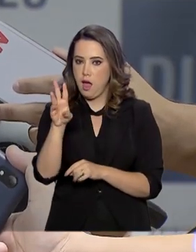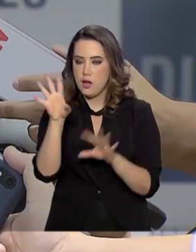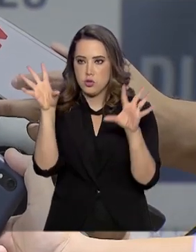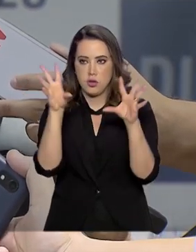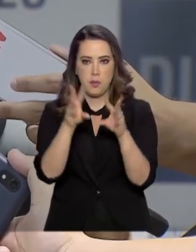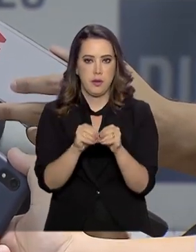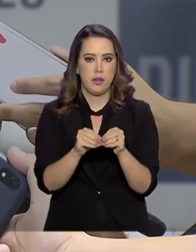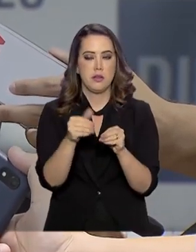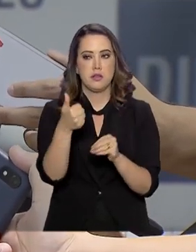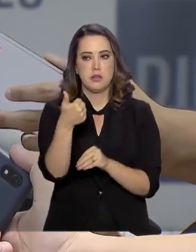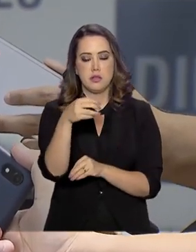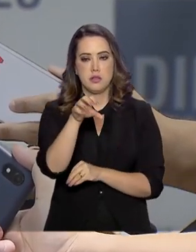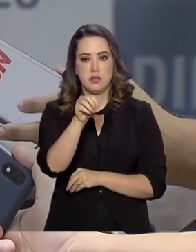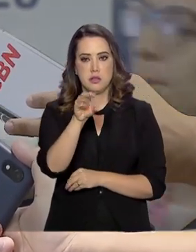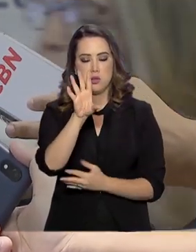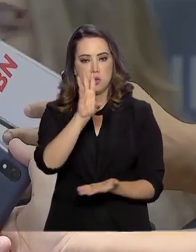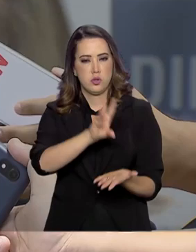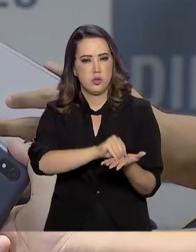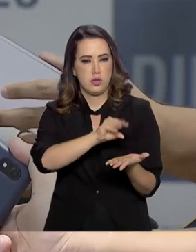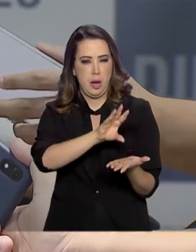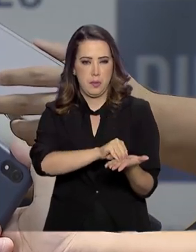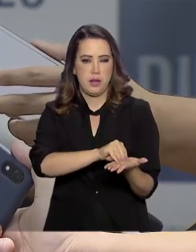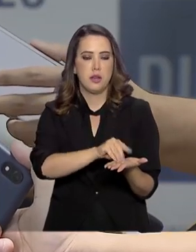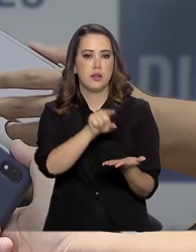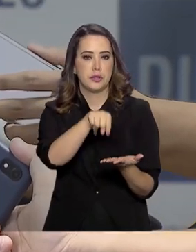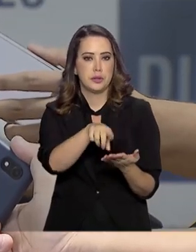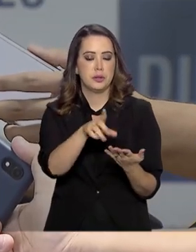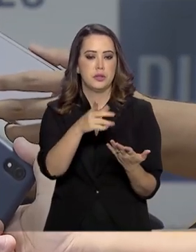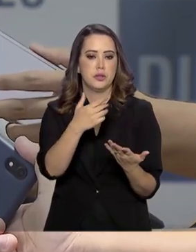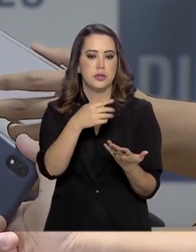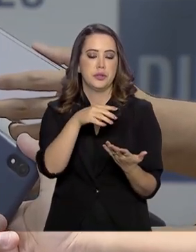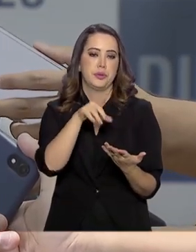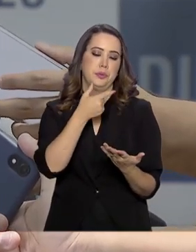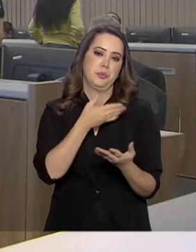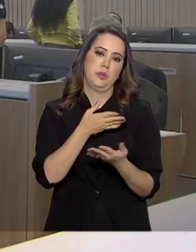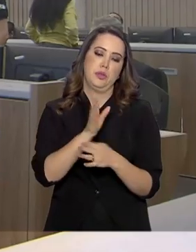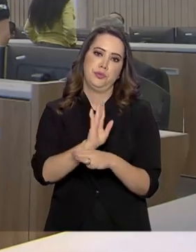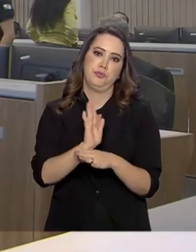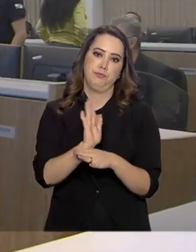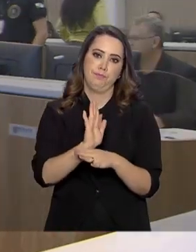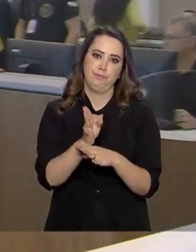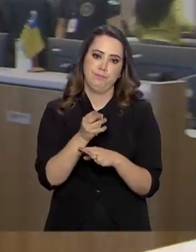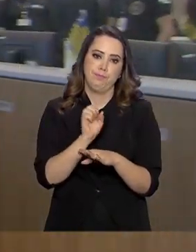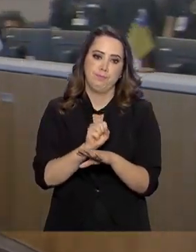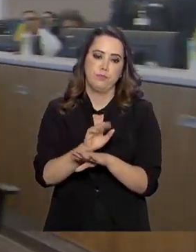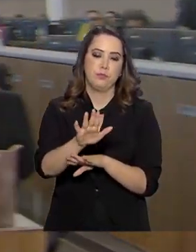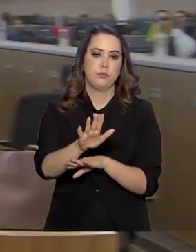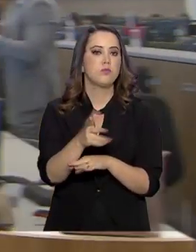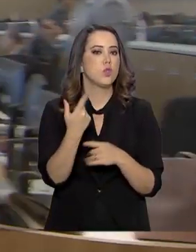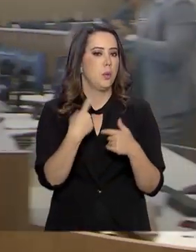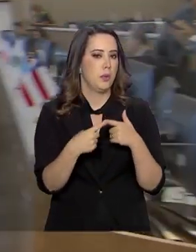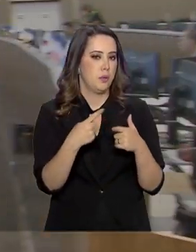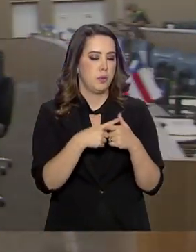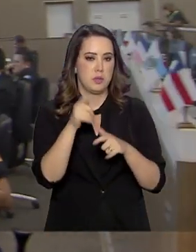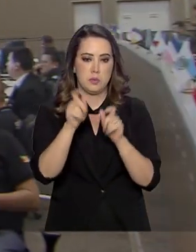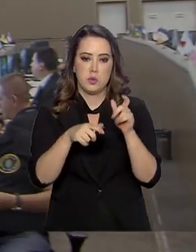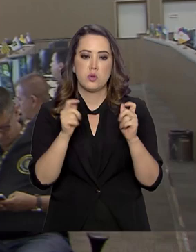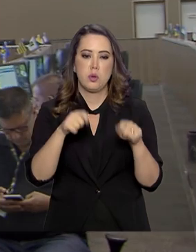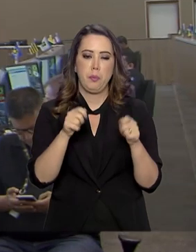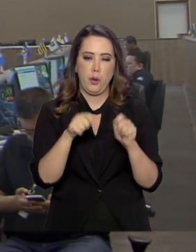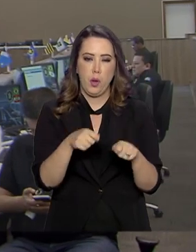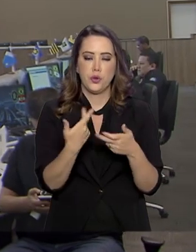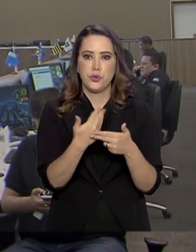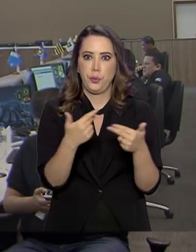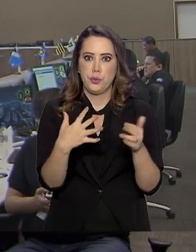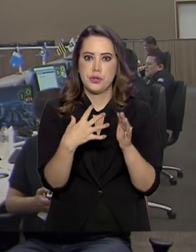aplicativos de conteúdo, de streaming ilegal de conteúdo. Além de danos aos consumidores que podem ter seus